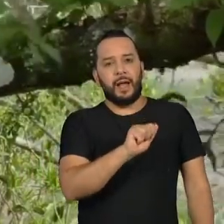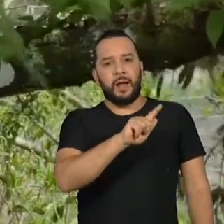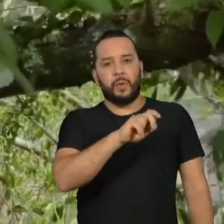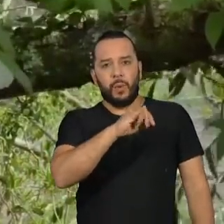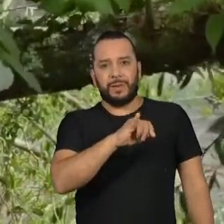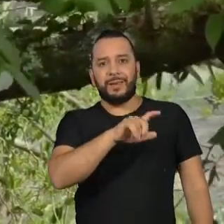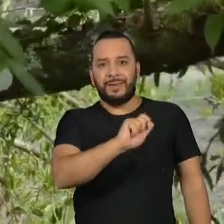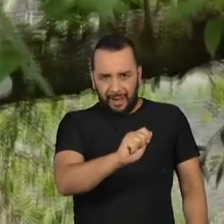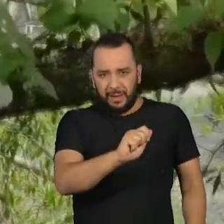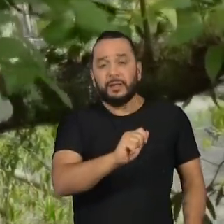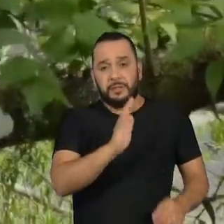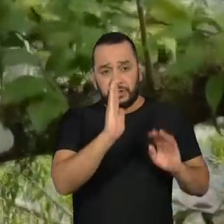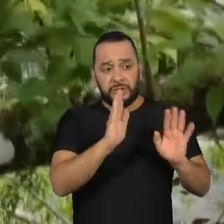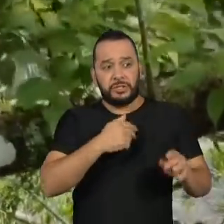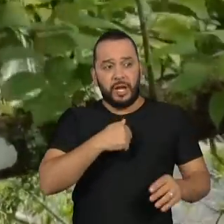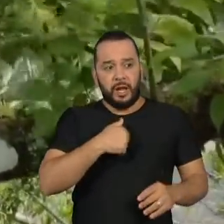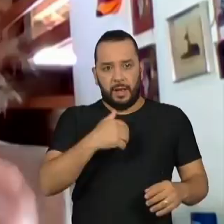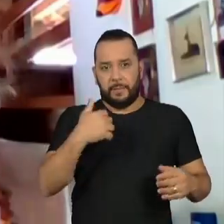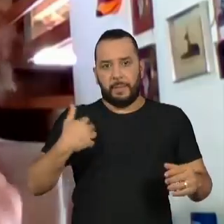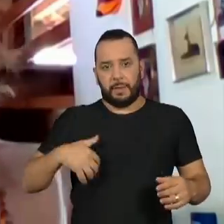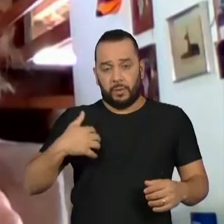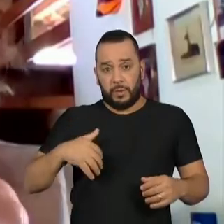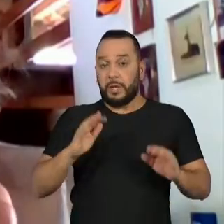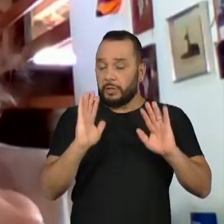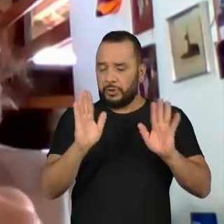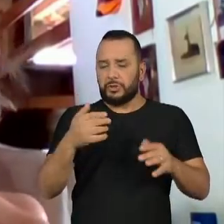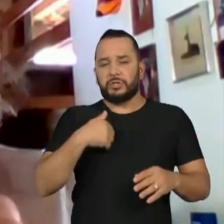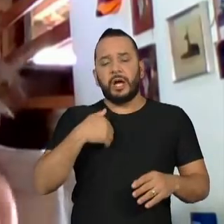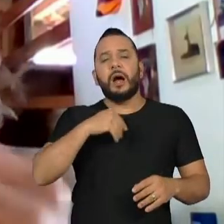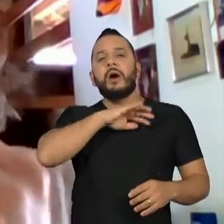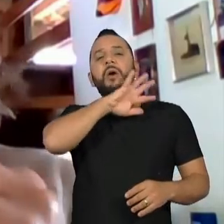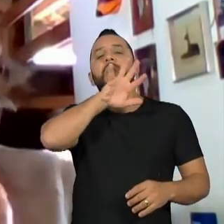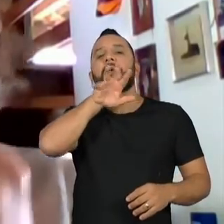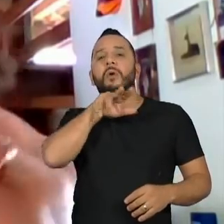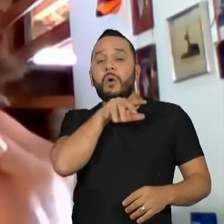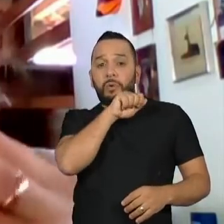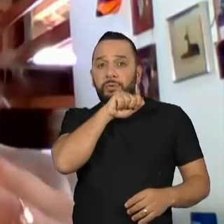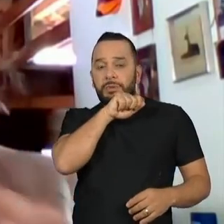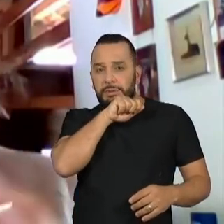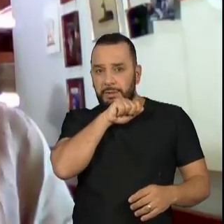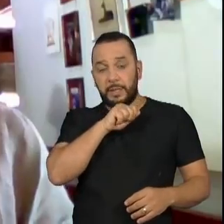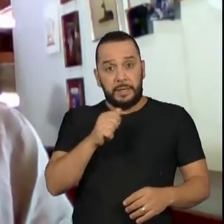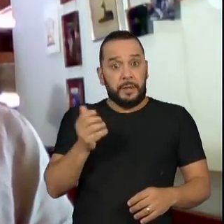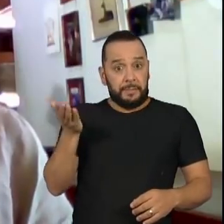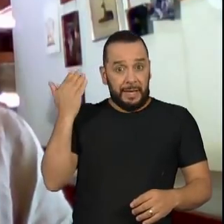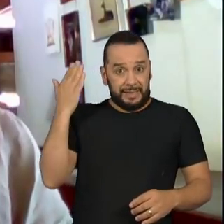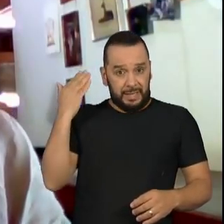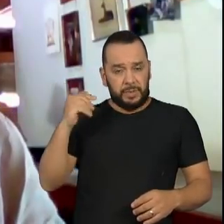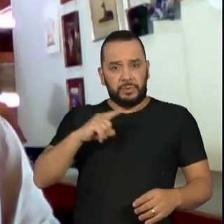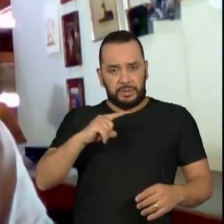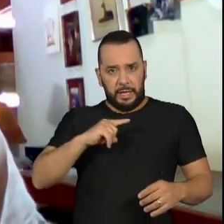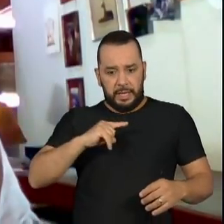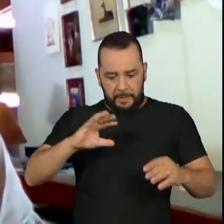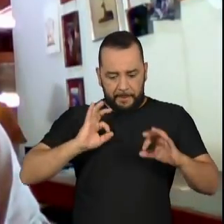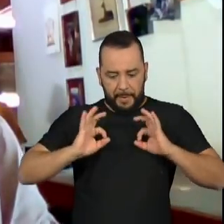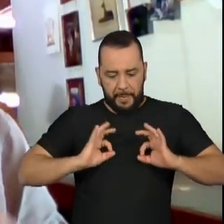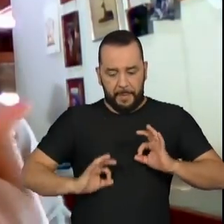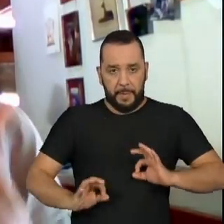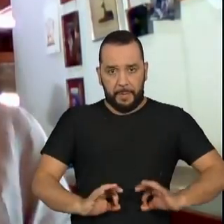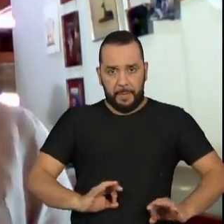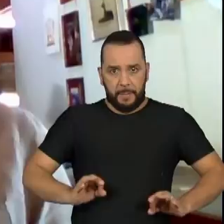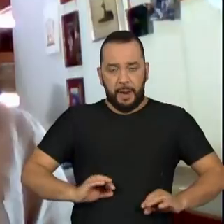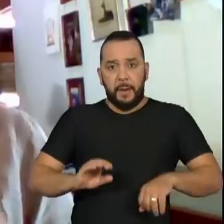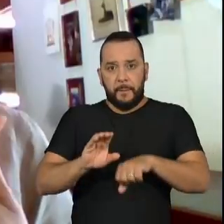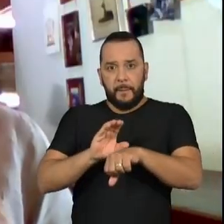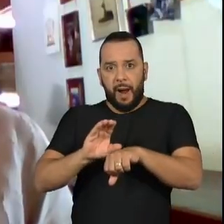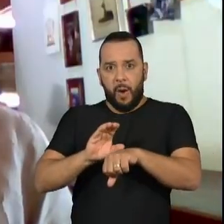onça, nasce pintada. Eles vêm com essas pintinhas marrom espalhadinhas pelo corpo e,